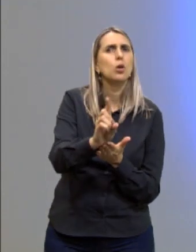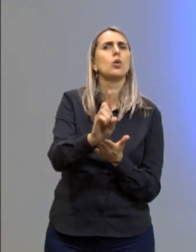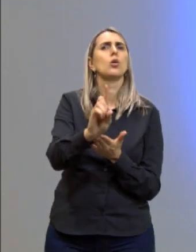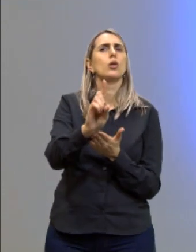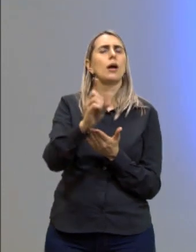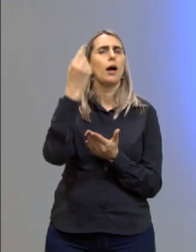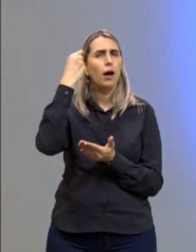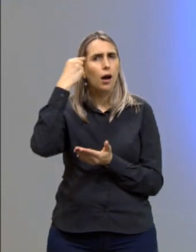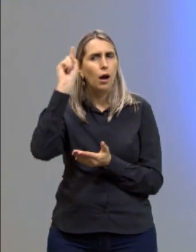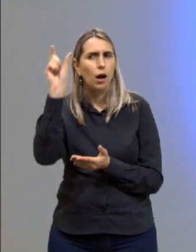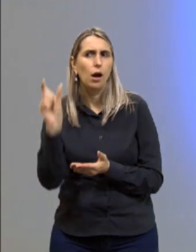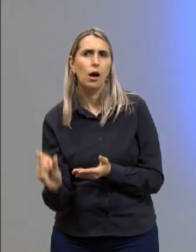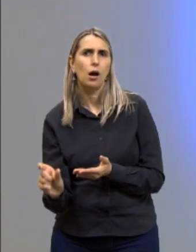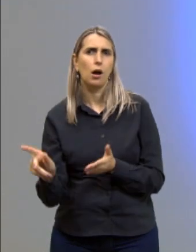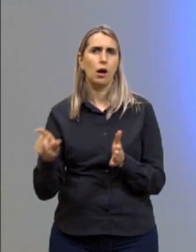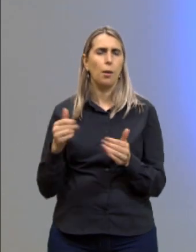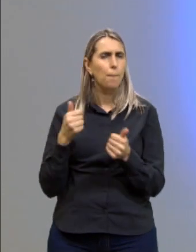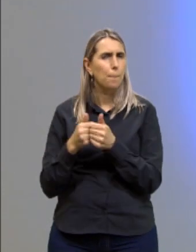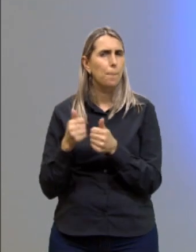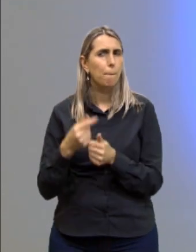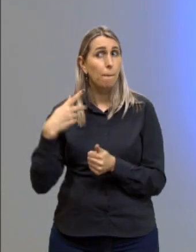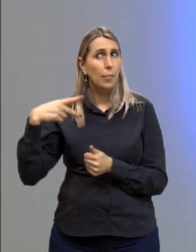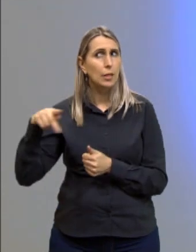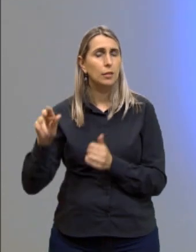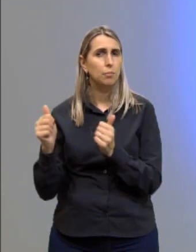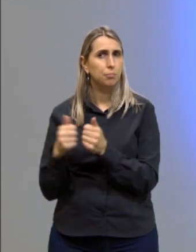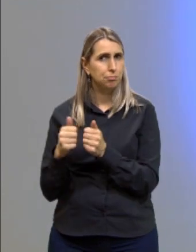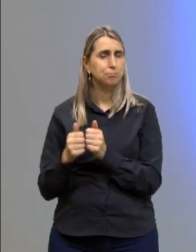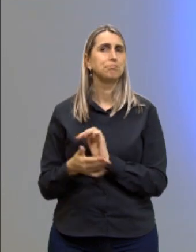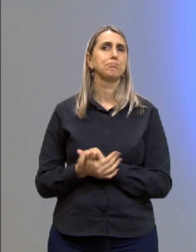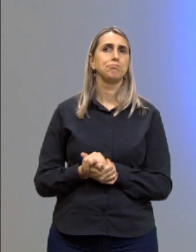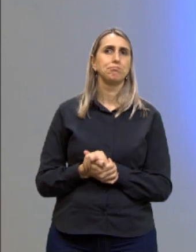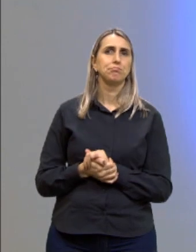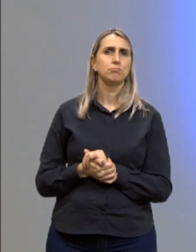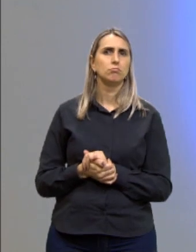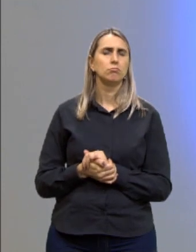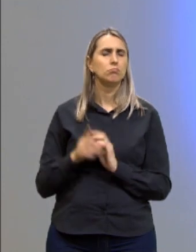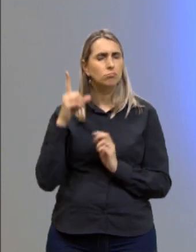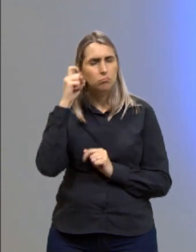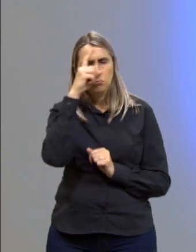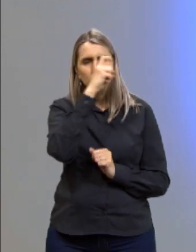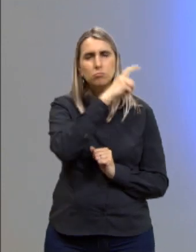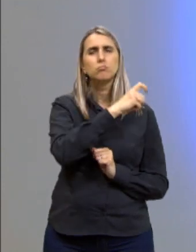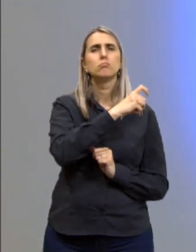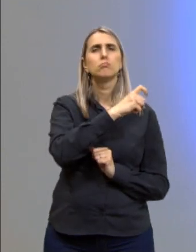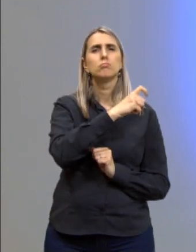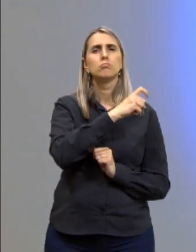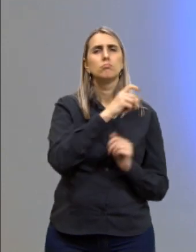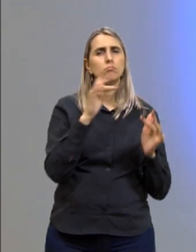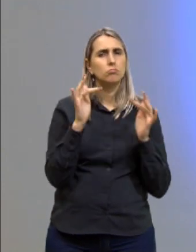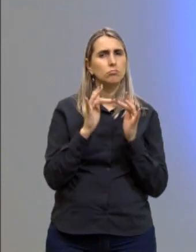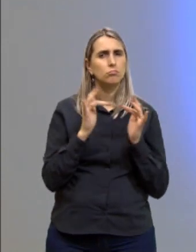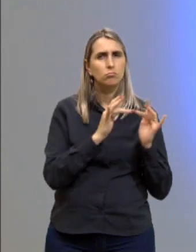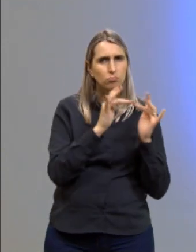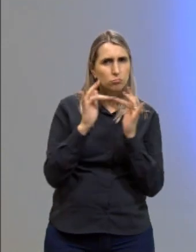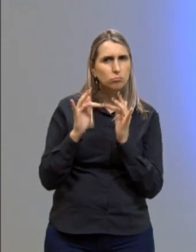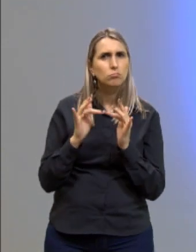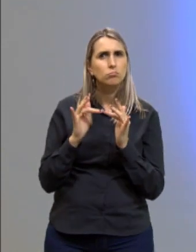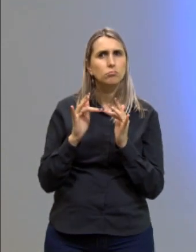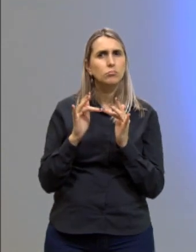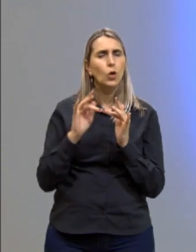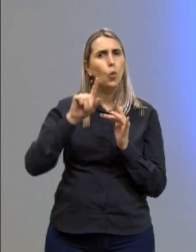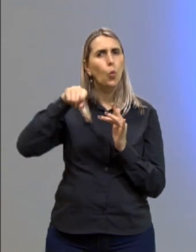a ideias próximas às dele, dificultando o seu contato com